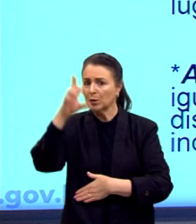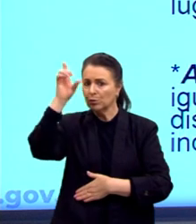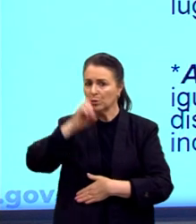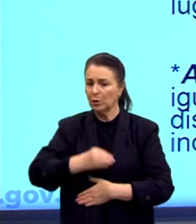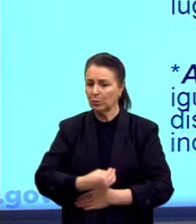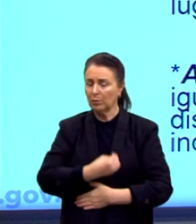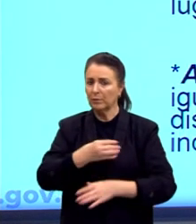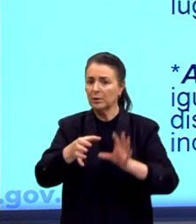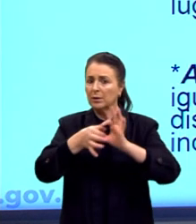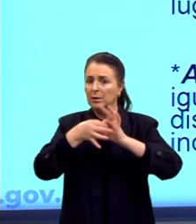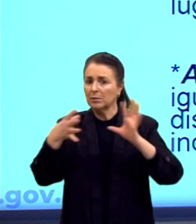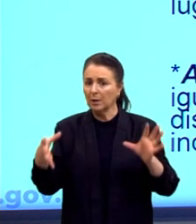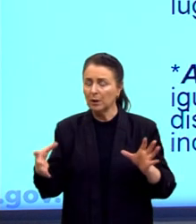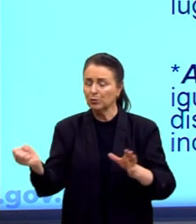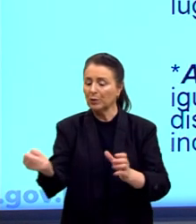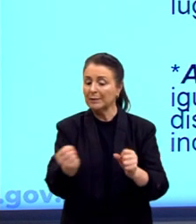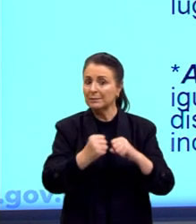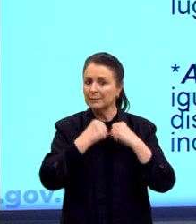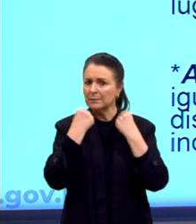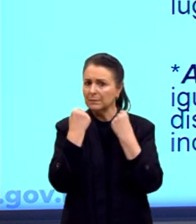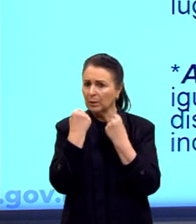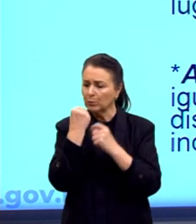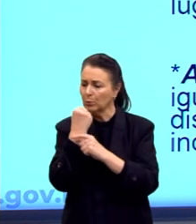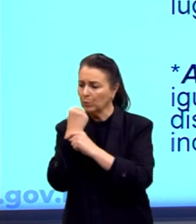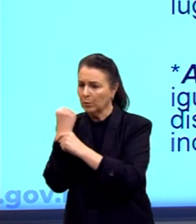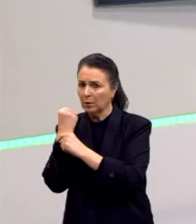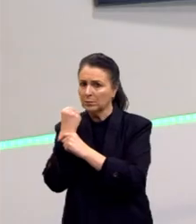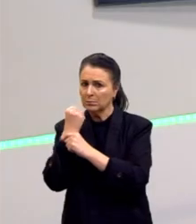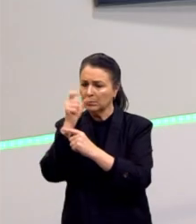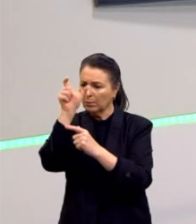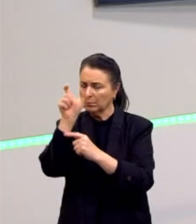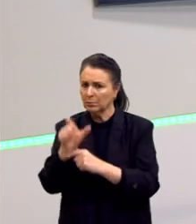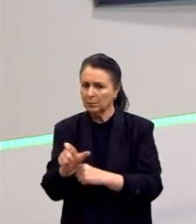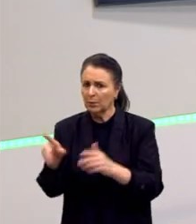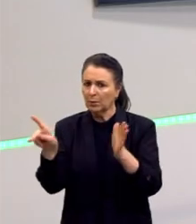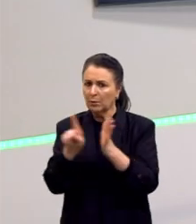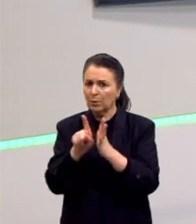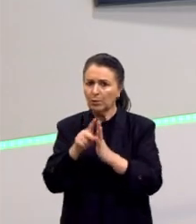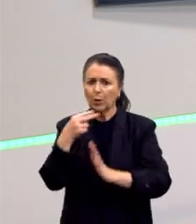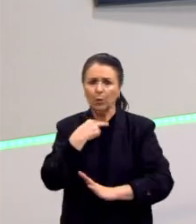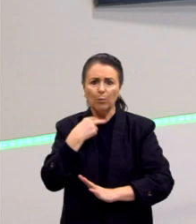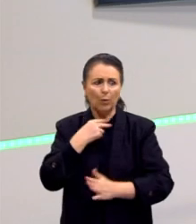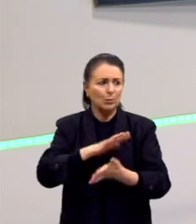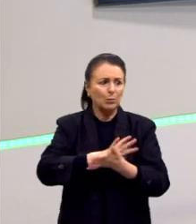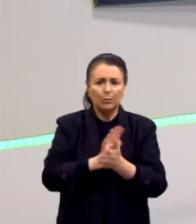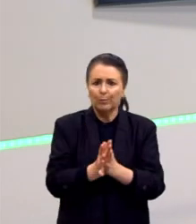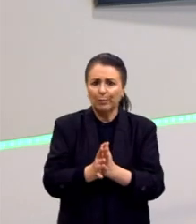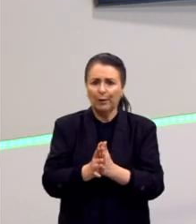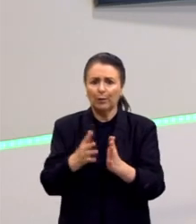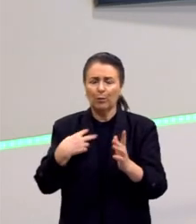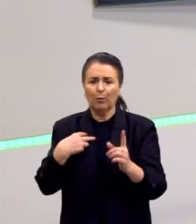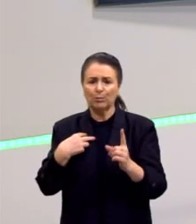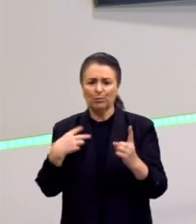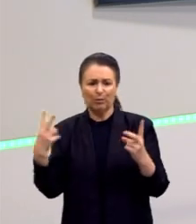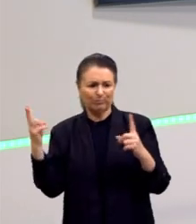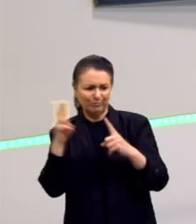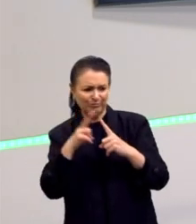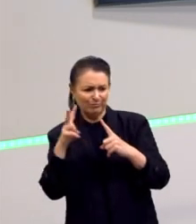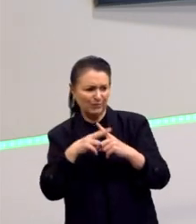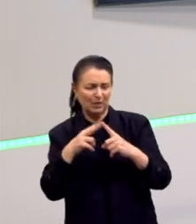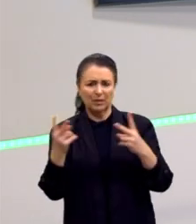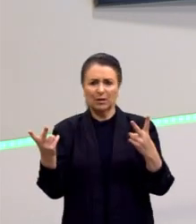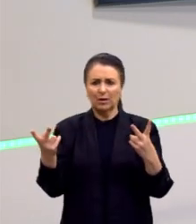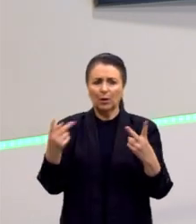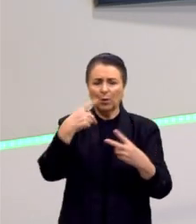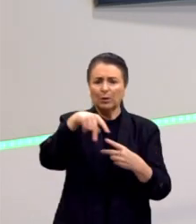liberdade e à segurança pessoal. Eu não posso ir aqui agredindo o Vinícius, o Alexandre, agredindo as pessoas aqui. Não, nós temos